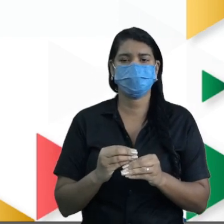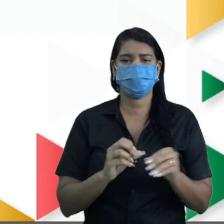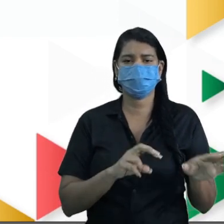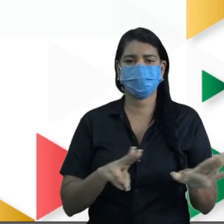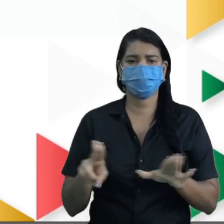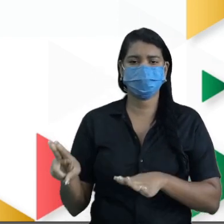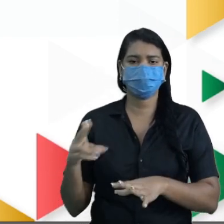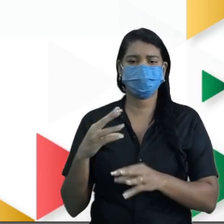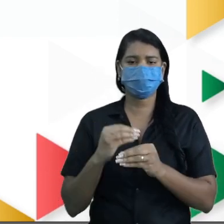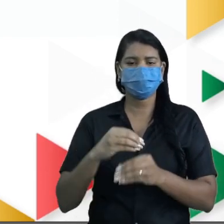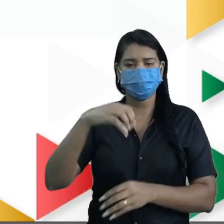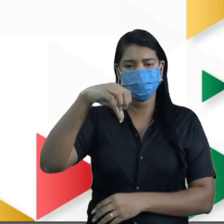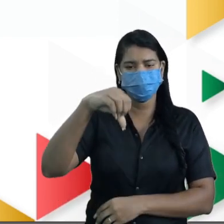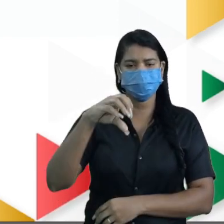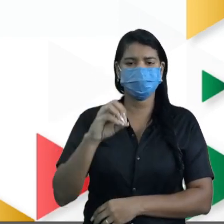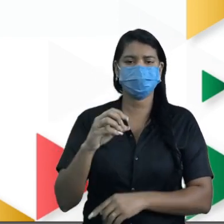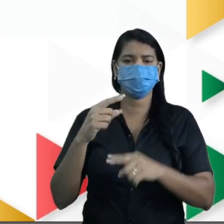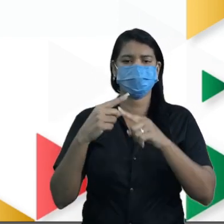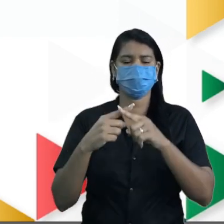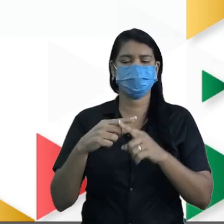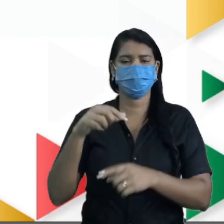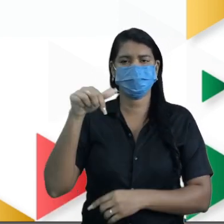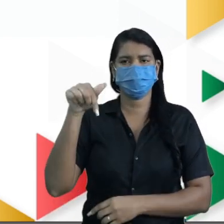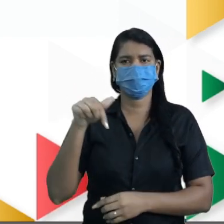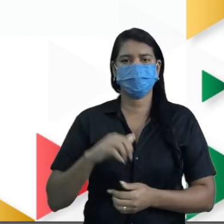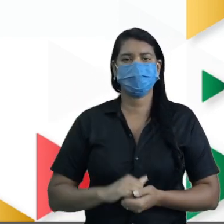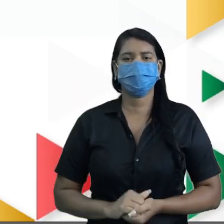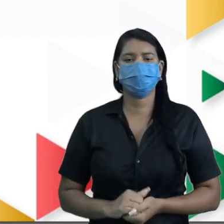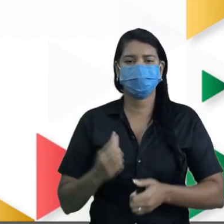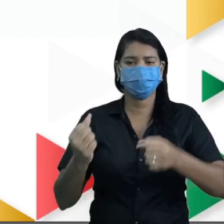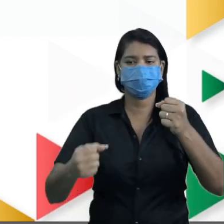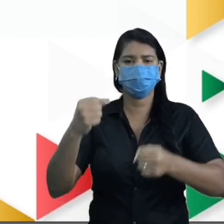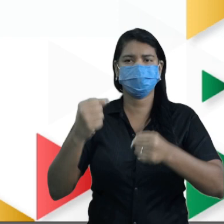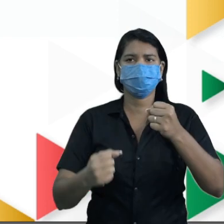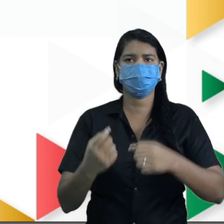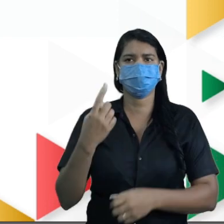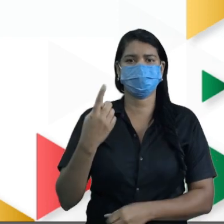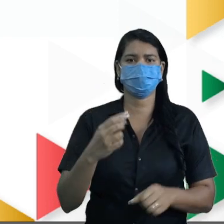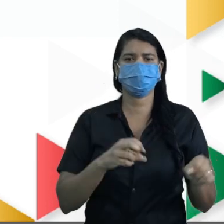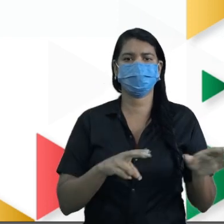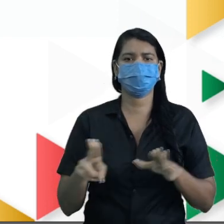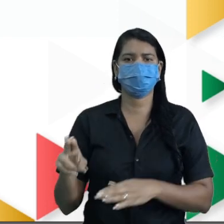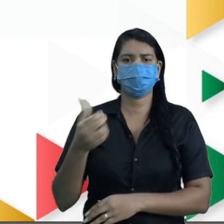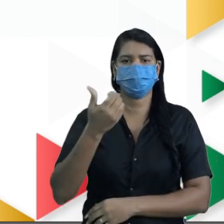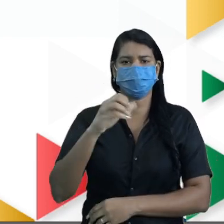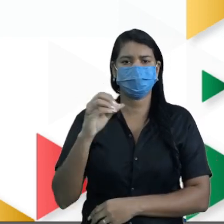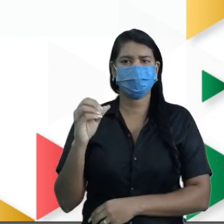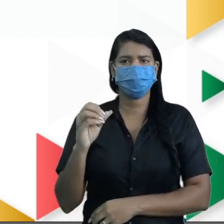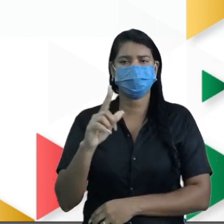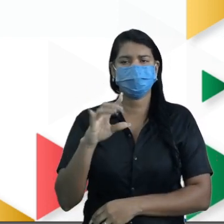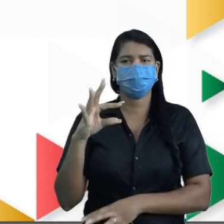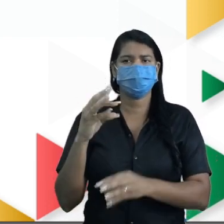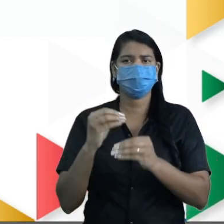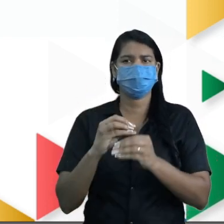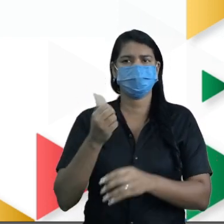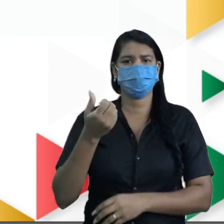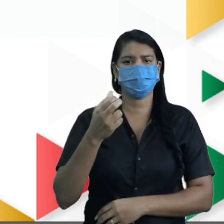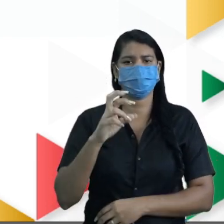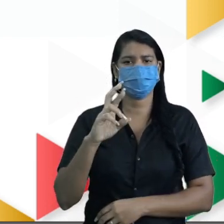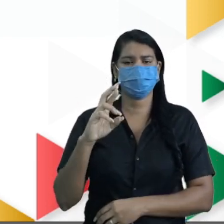a semana, que era 90 vezes 7. E o carro apenas uma vez por semana, mais 100 litros. Então tem uns 150